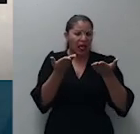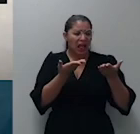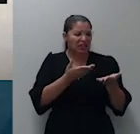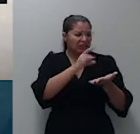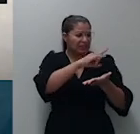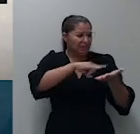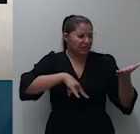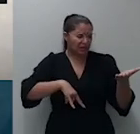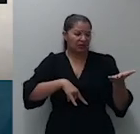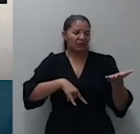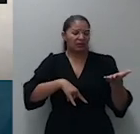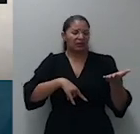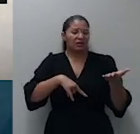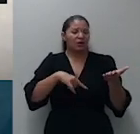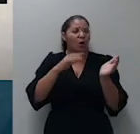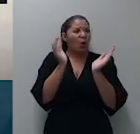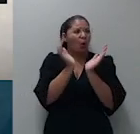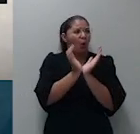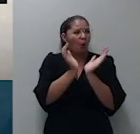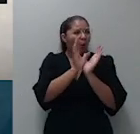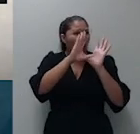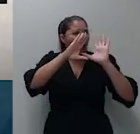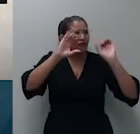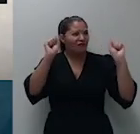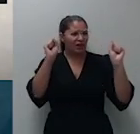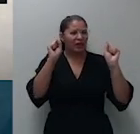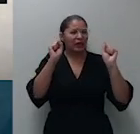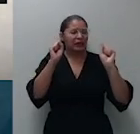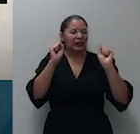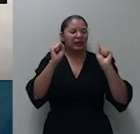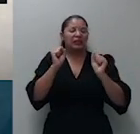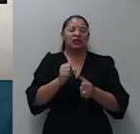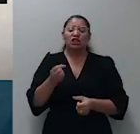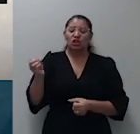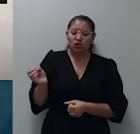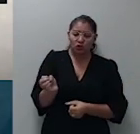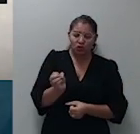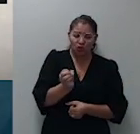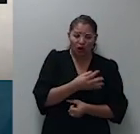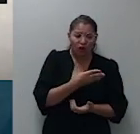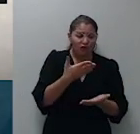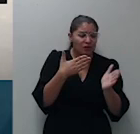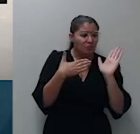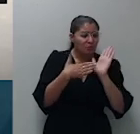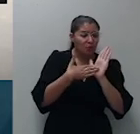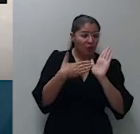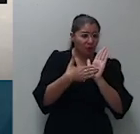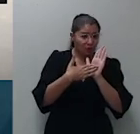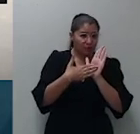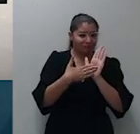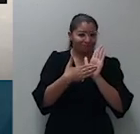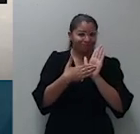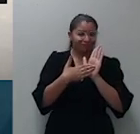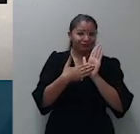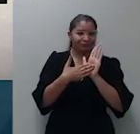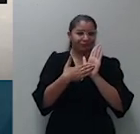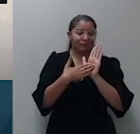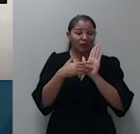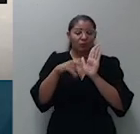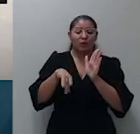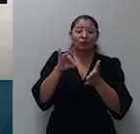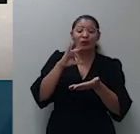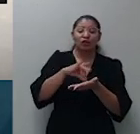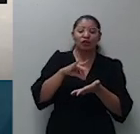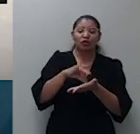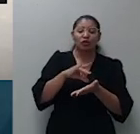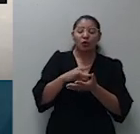em nova apreciação dos aclaratórios propostos na origem e diante do acolhimento da